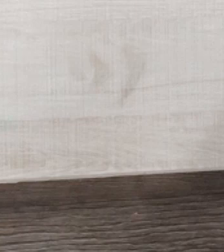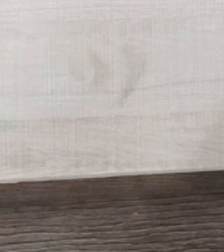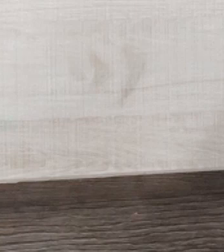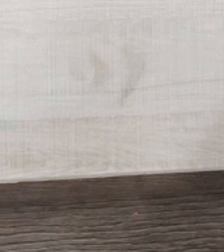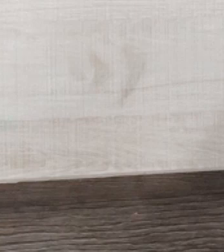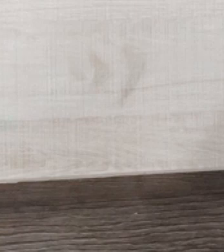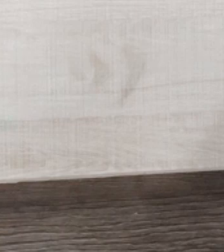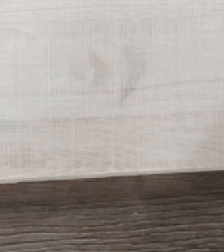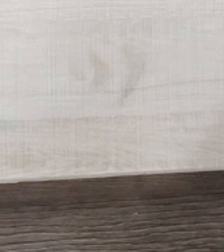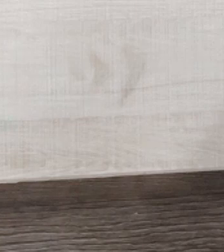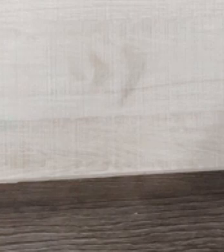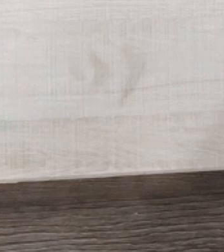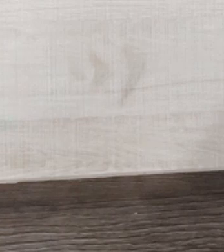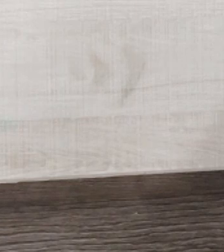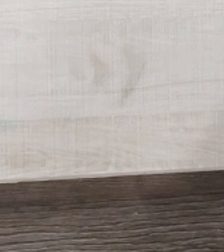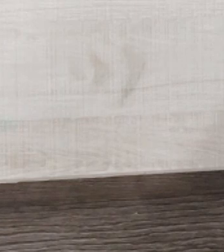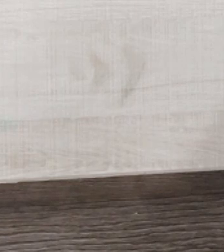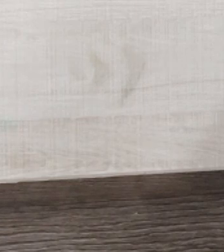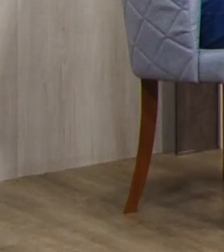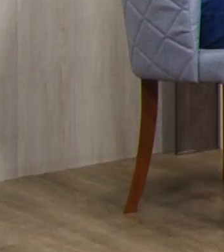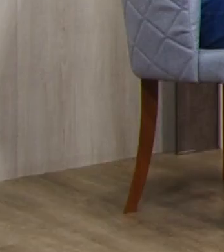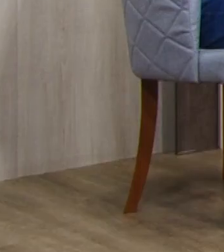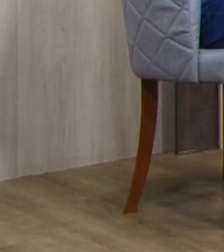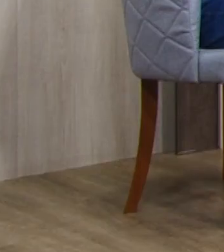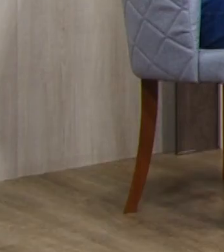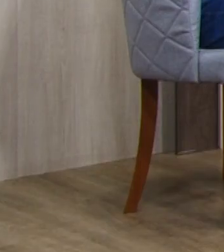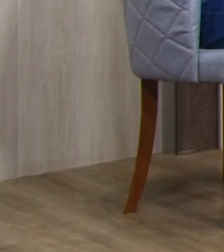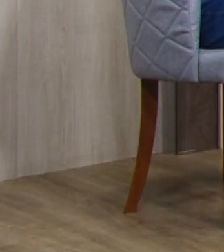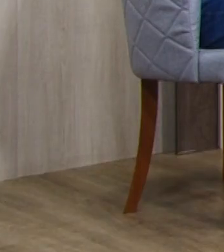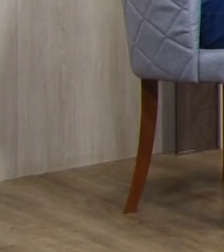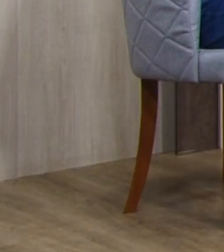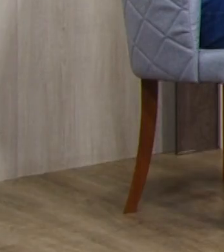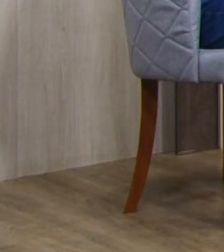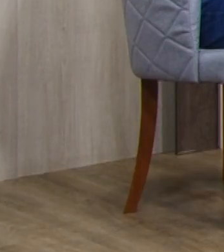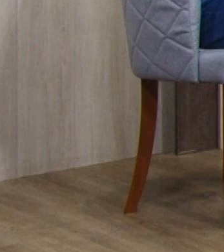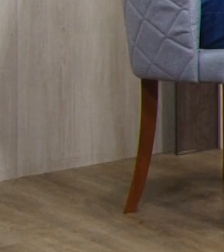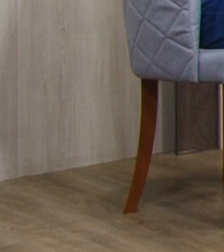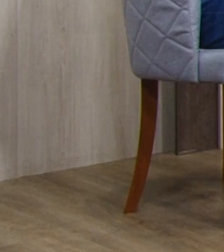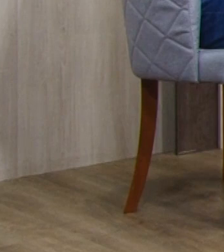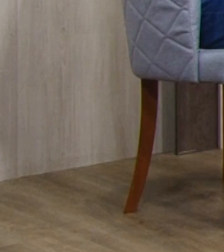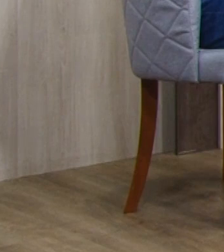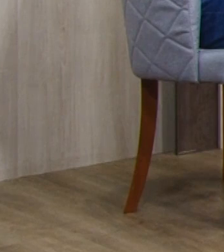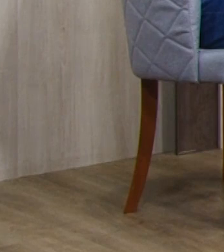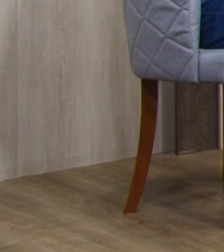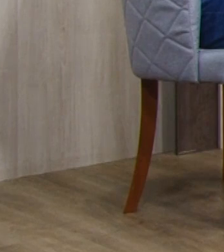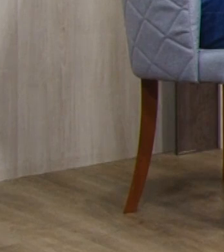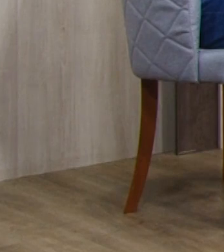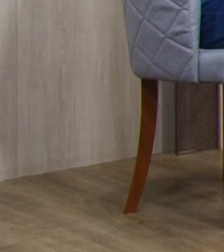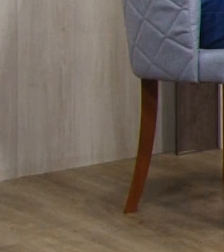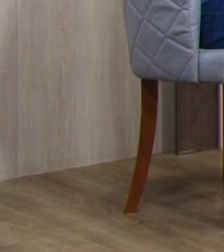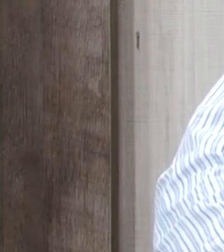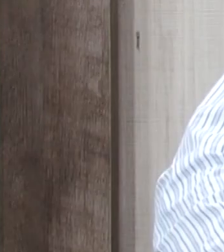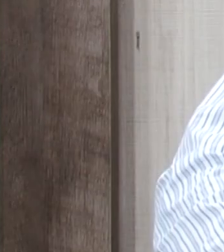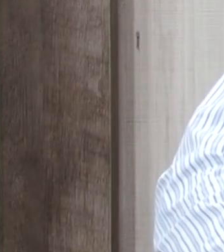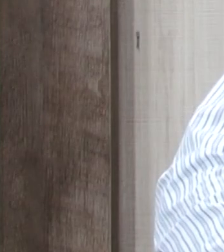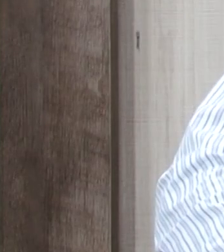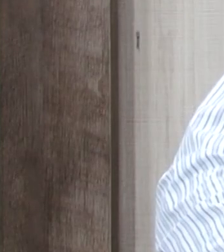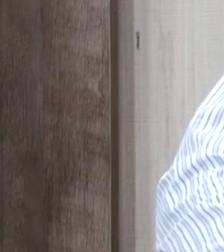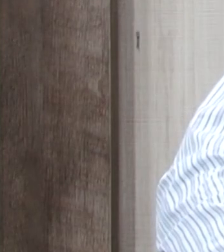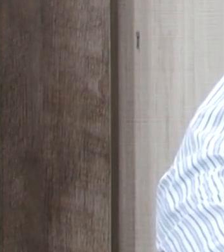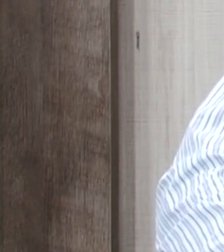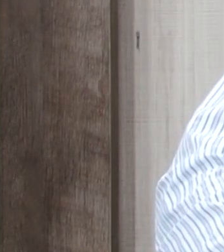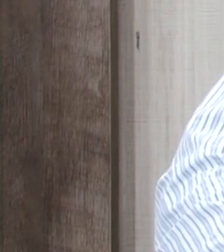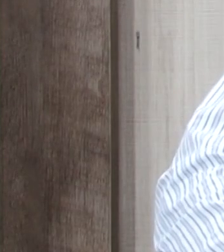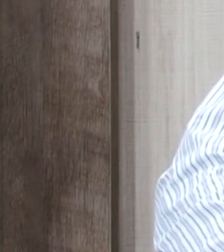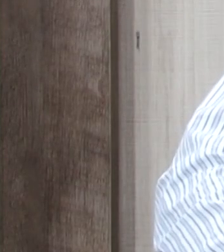Marcos, é um dos tantos que abordam o relacionamento afetivo. Isso poderia ser um